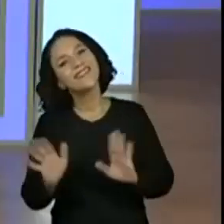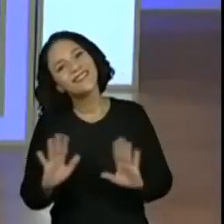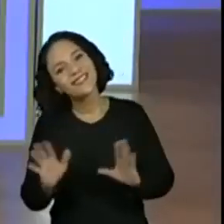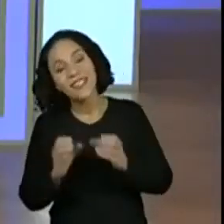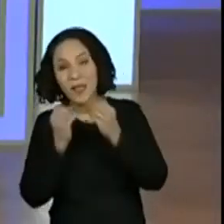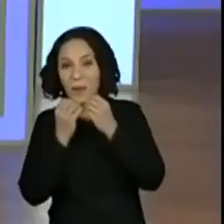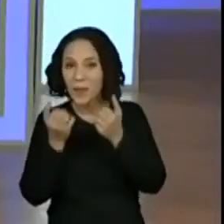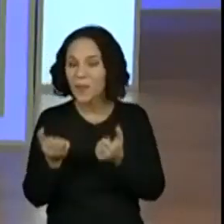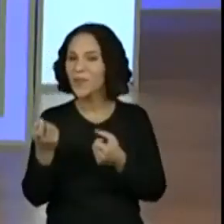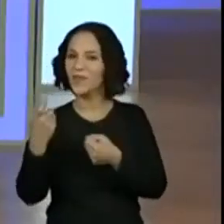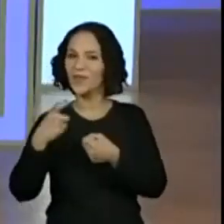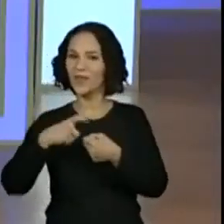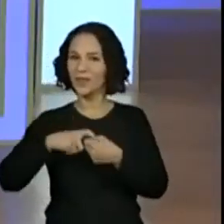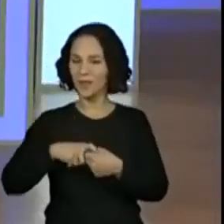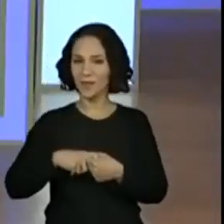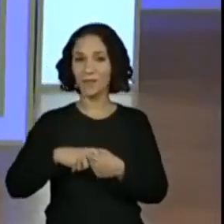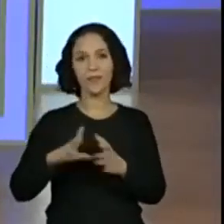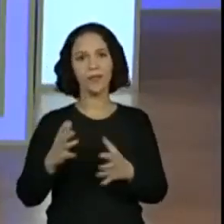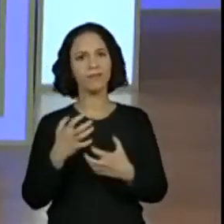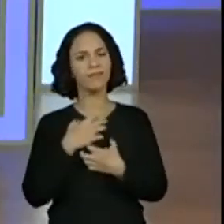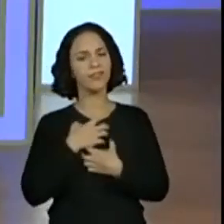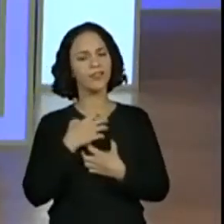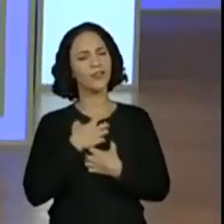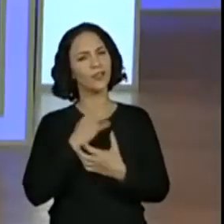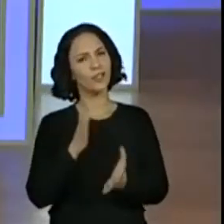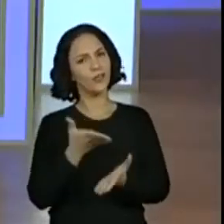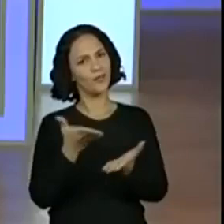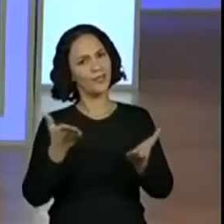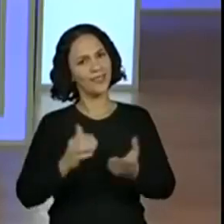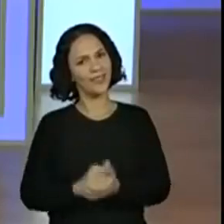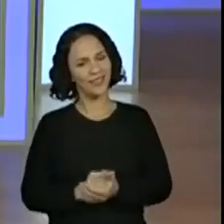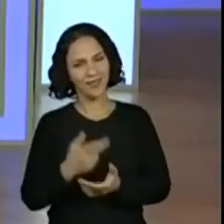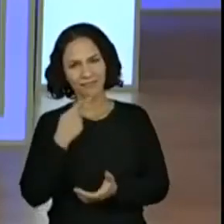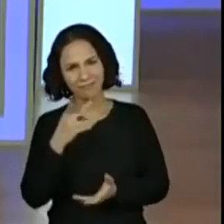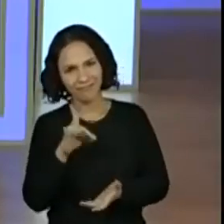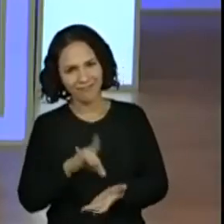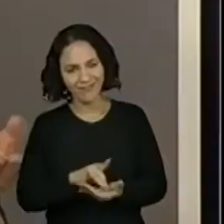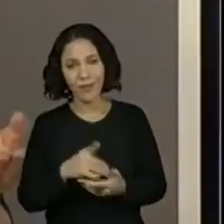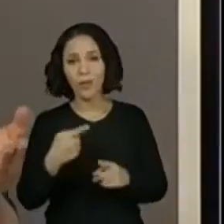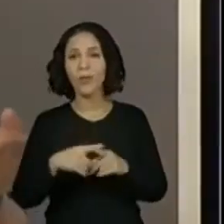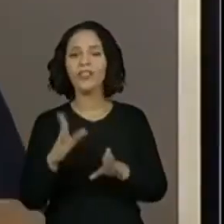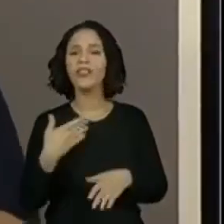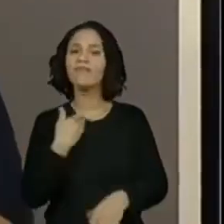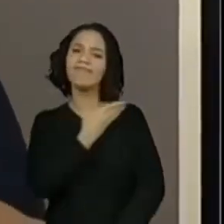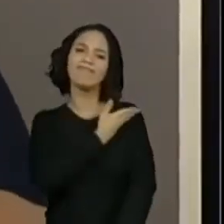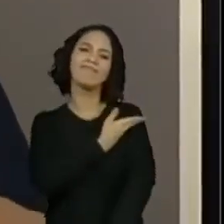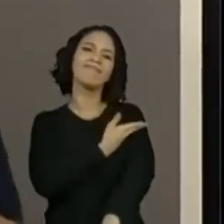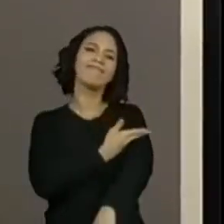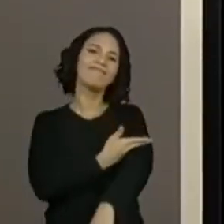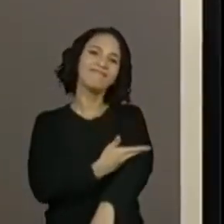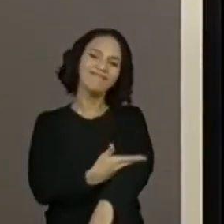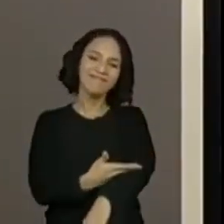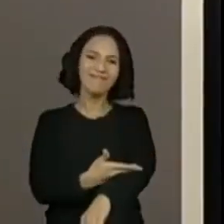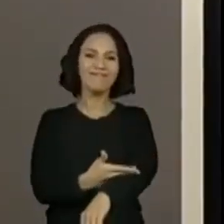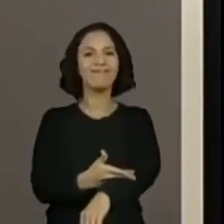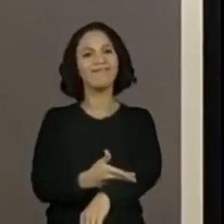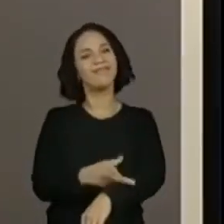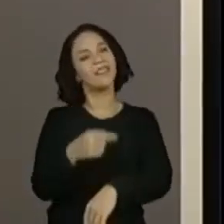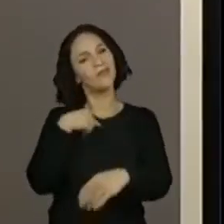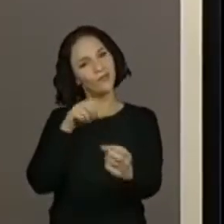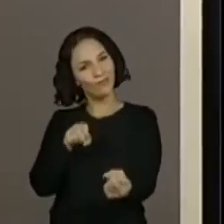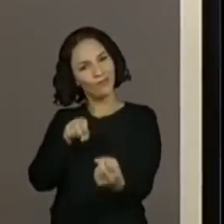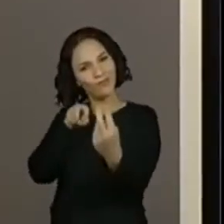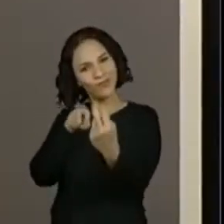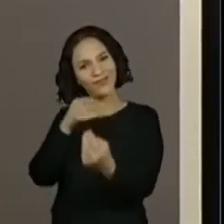Olá, voltamos. A gente estava sentindo falta, né, professora? Vamos ser sinceros, a gente se acostuma tanto e a gente se empolga na